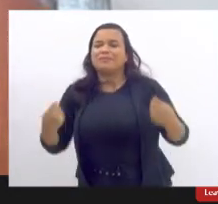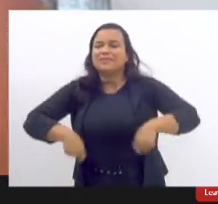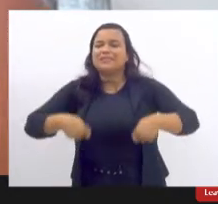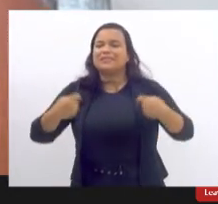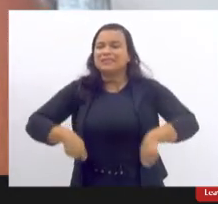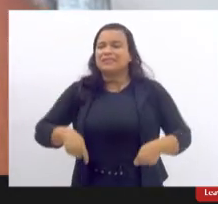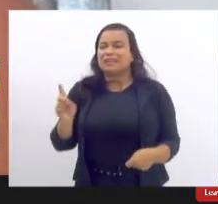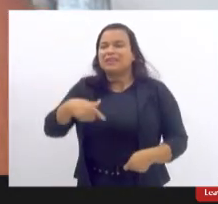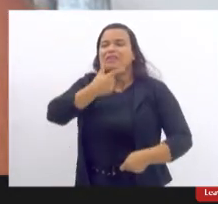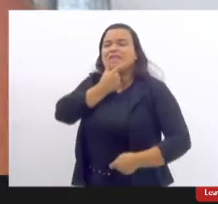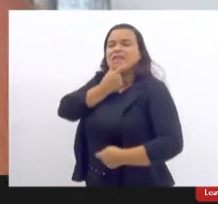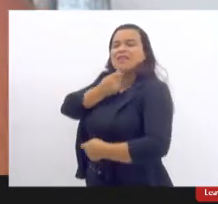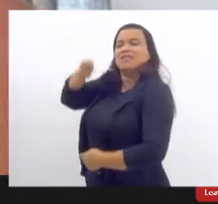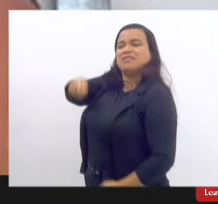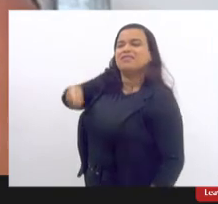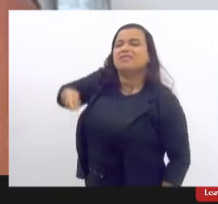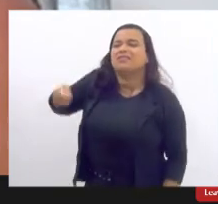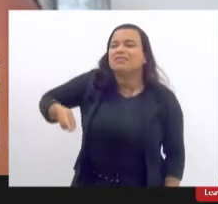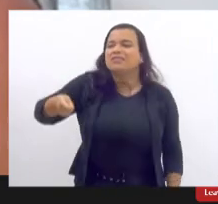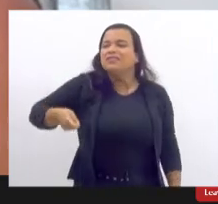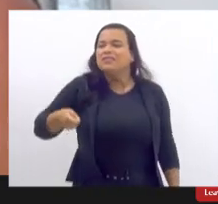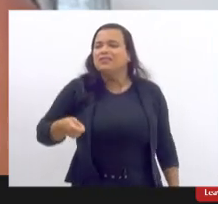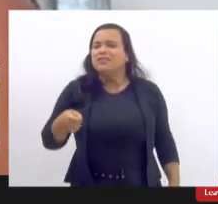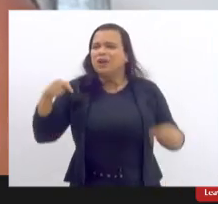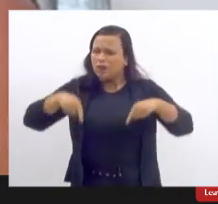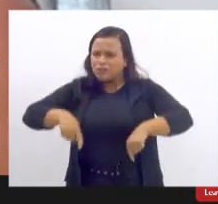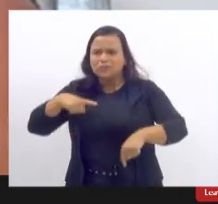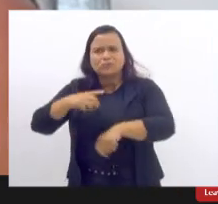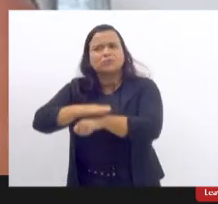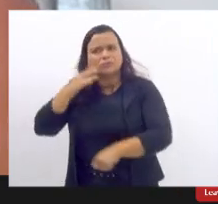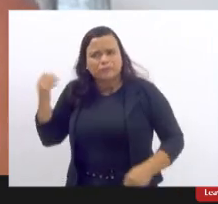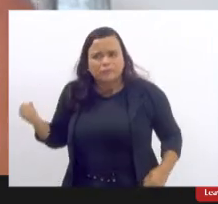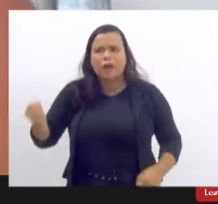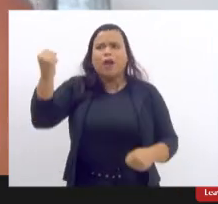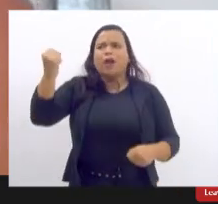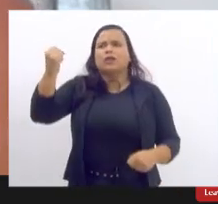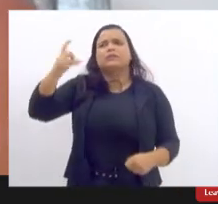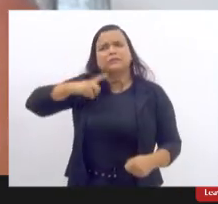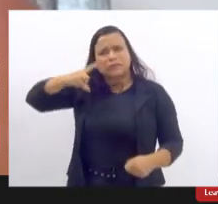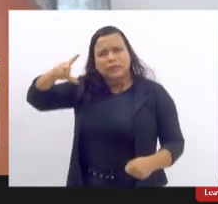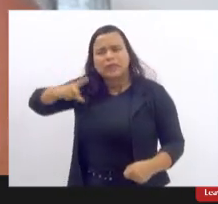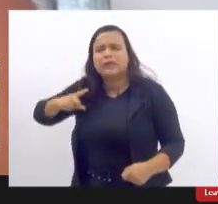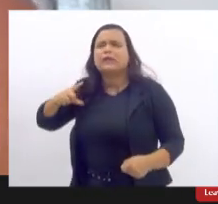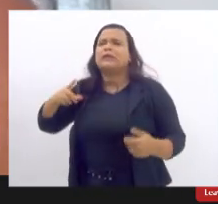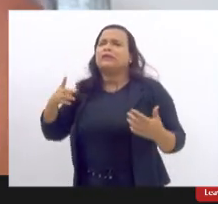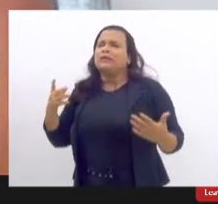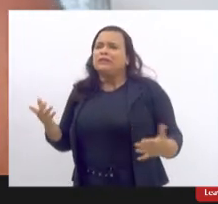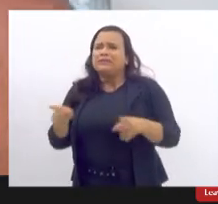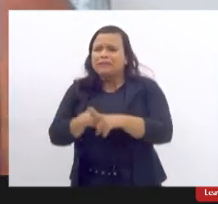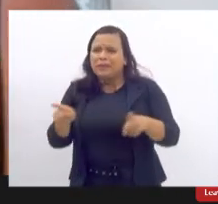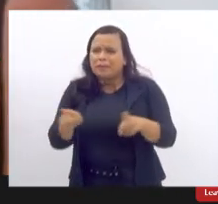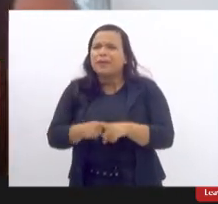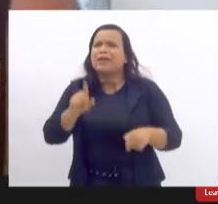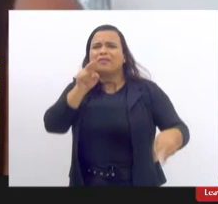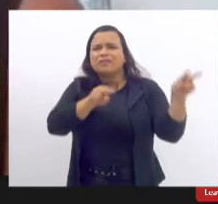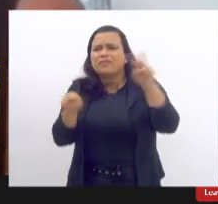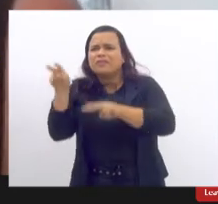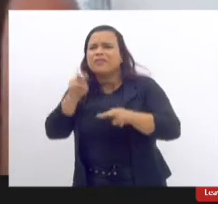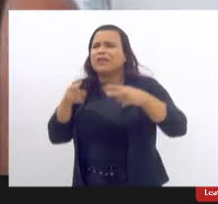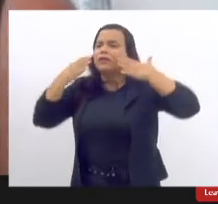desse machismo que a gente vive hoje num grau muito acentuado cada vez maior aliás com espaço para